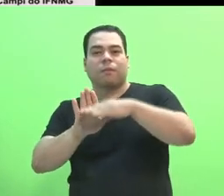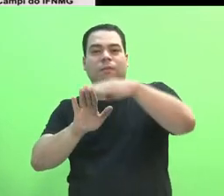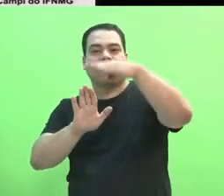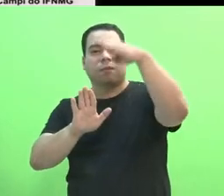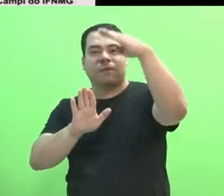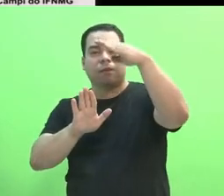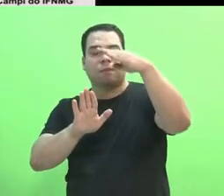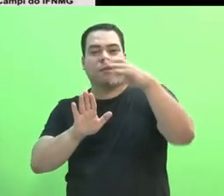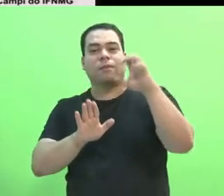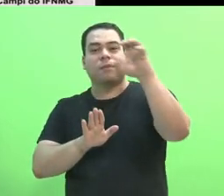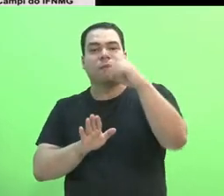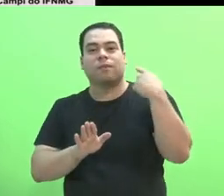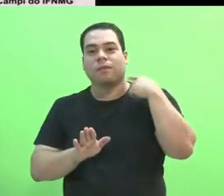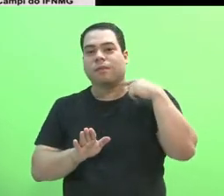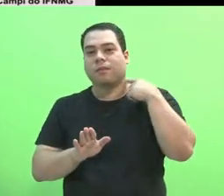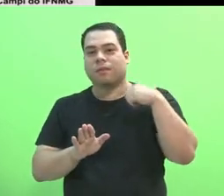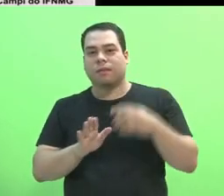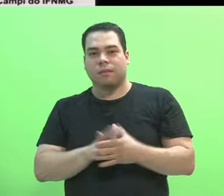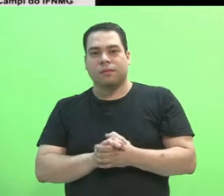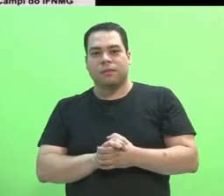estado de Minas Gerais.